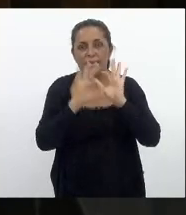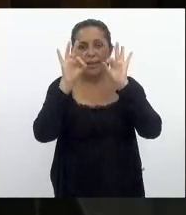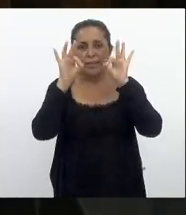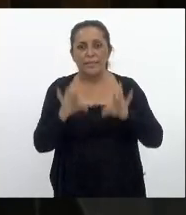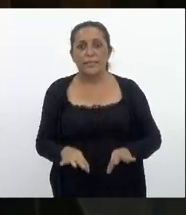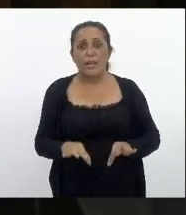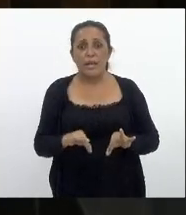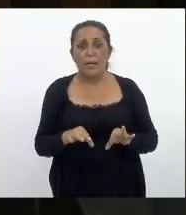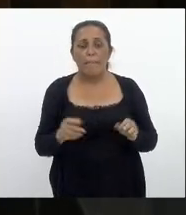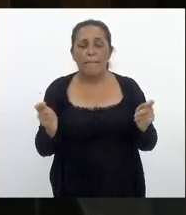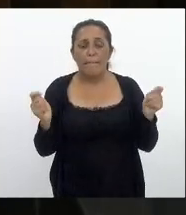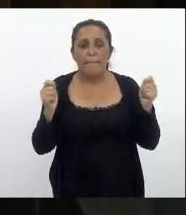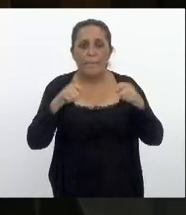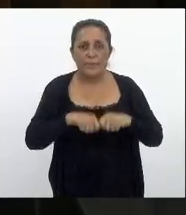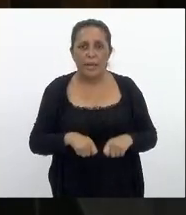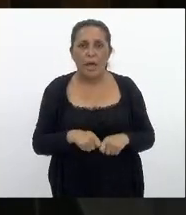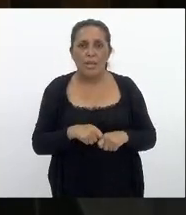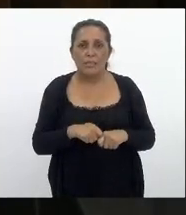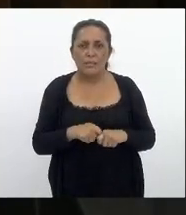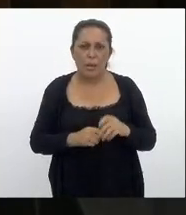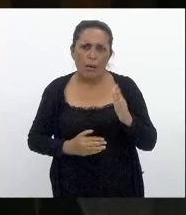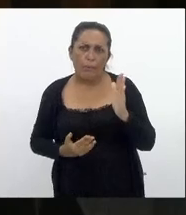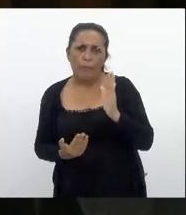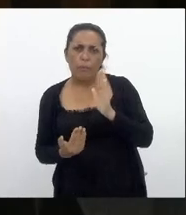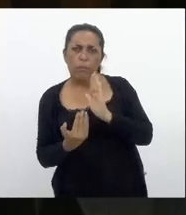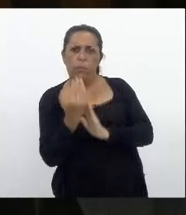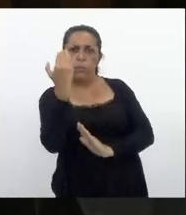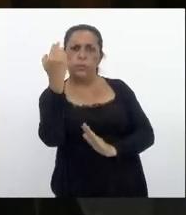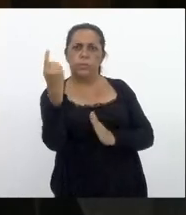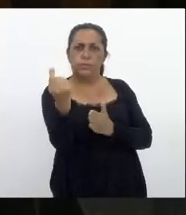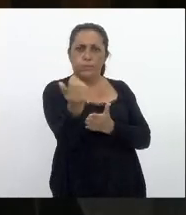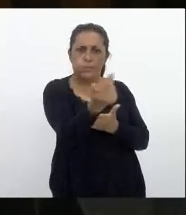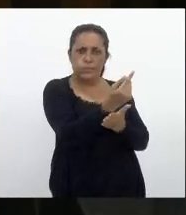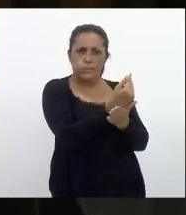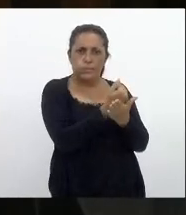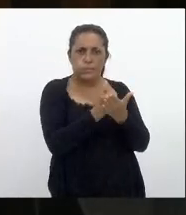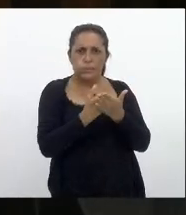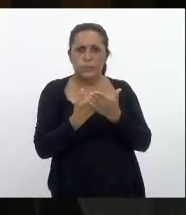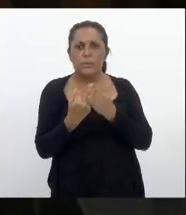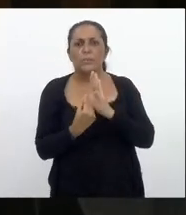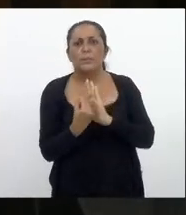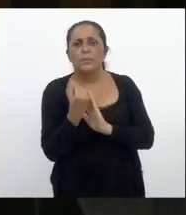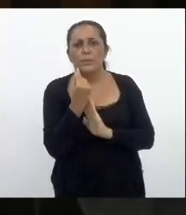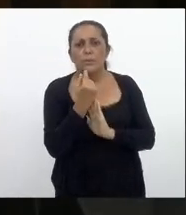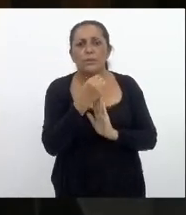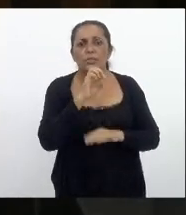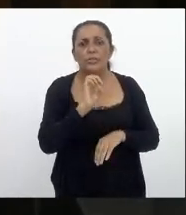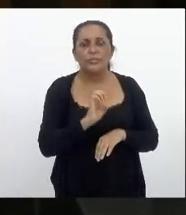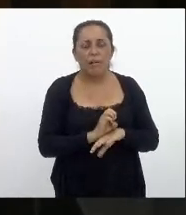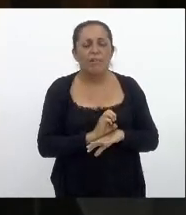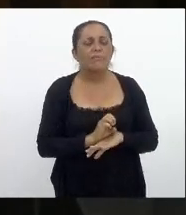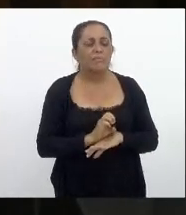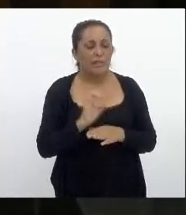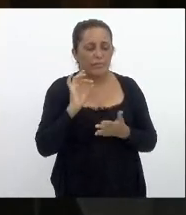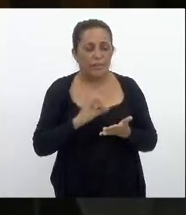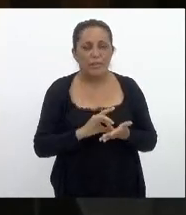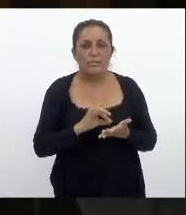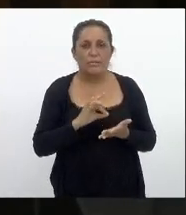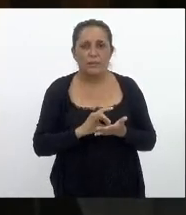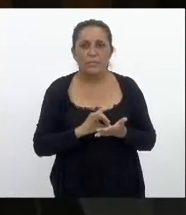para que pudéssemos alavancar a receita desse estado essa é a grande verdade